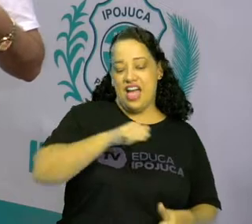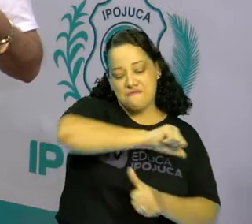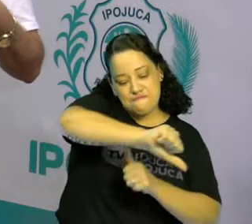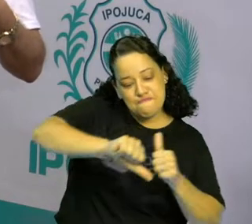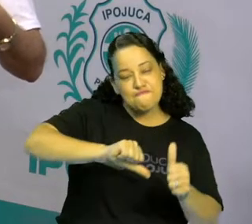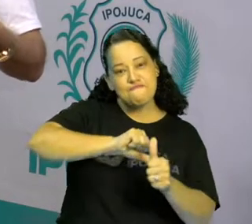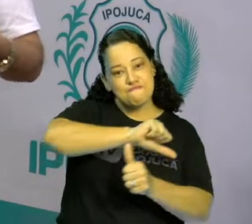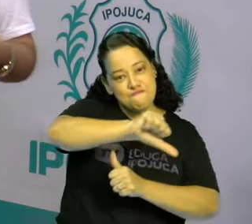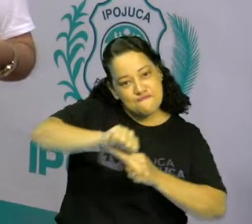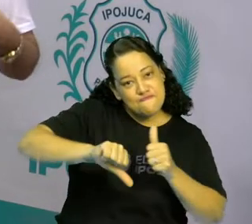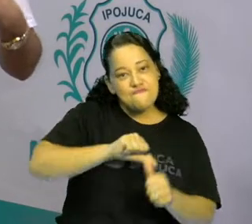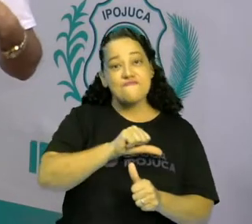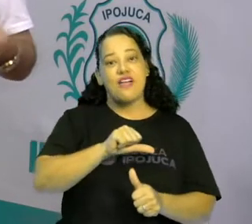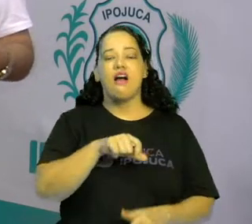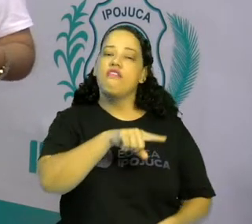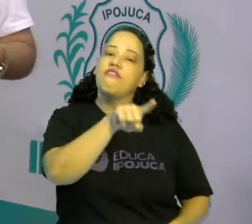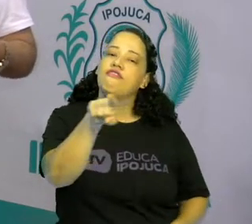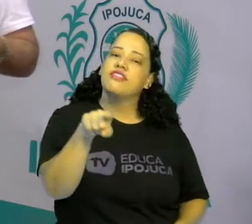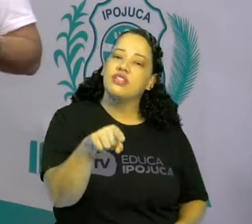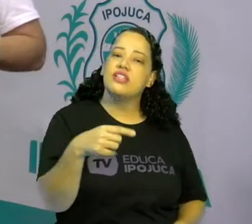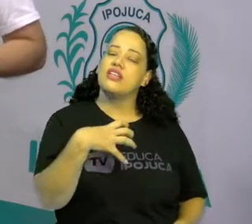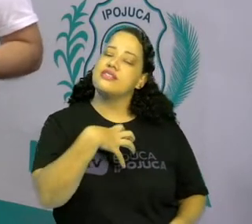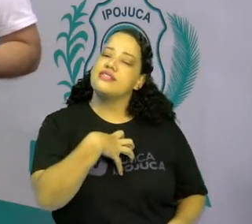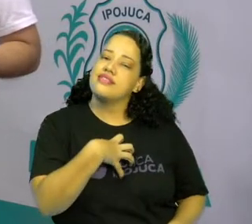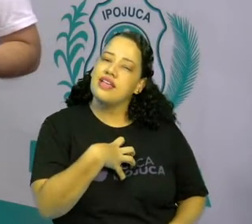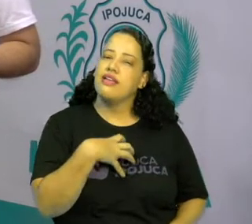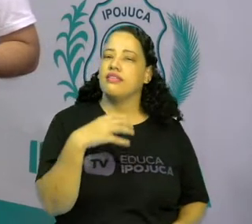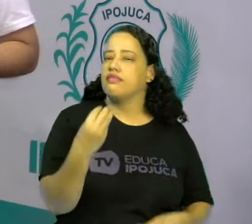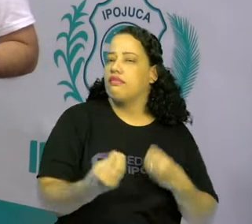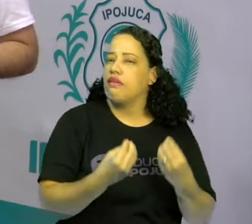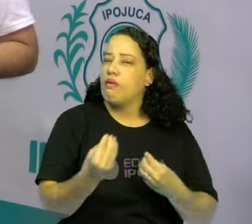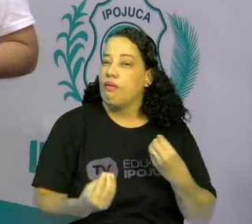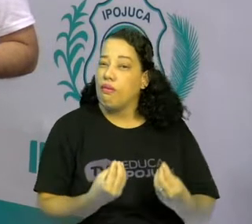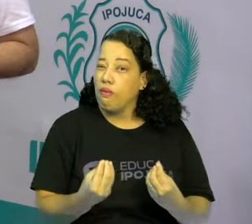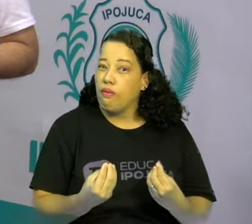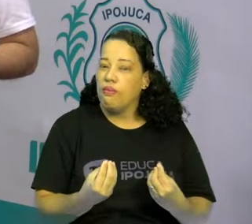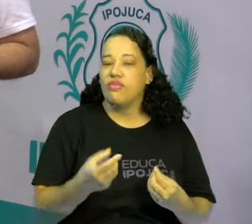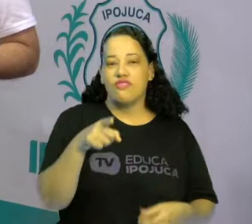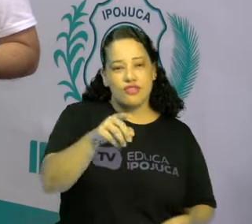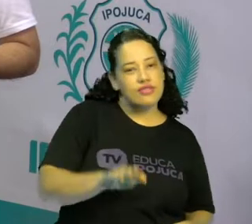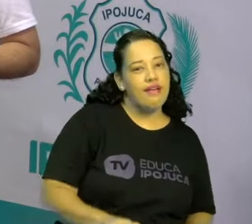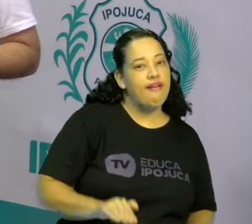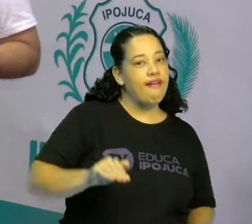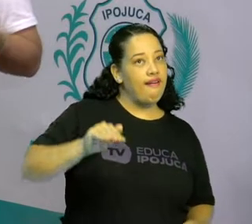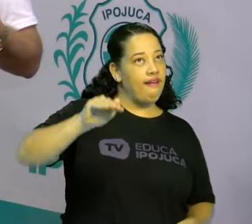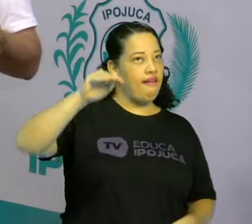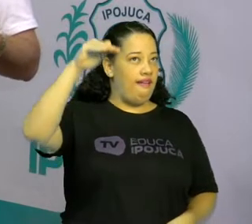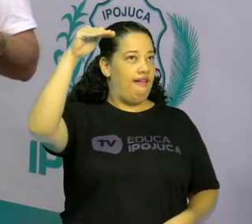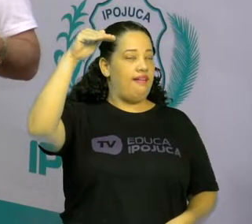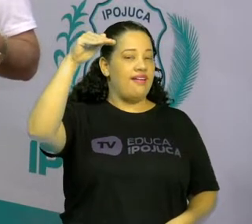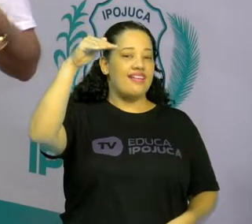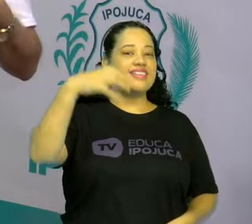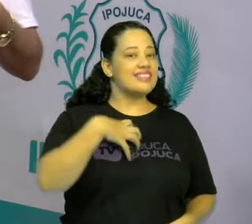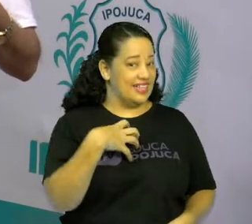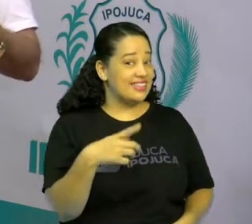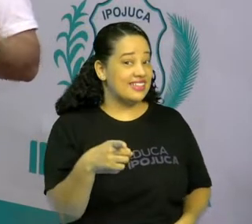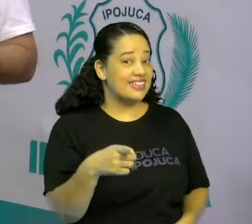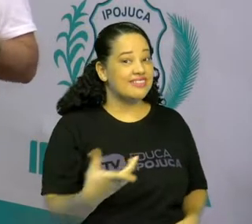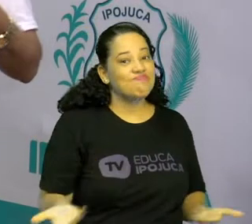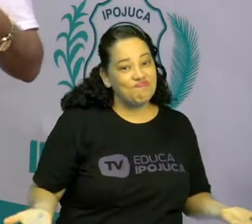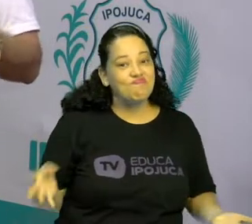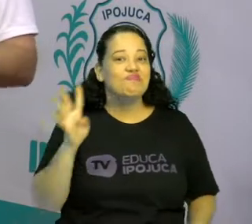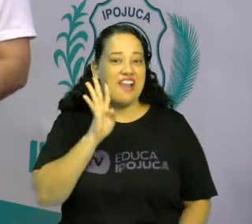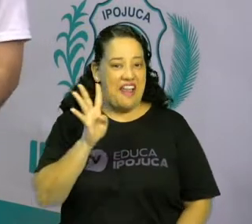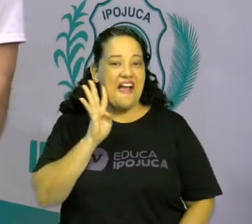vocês fazem idade nova, vocês se sentem maior? Se sentem, né, criança? Legal! Muito